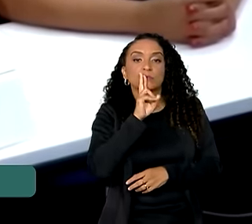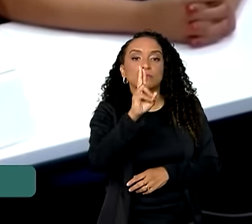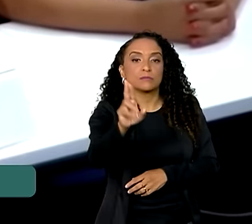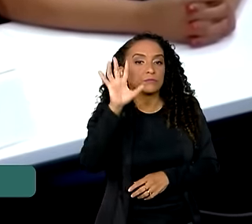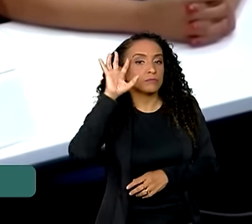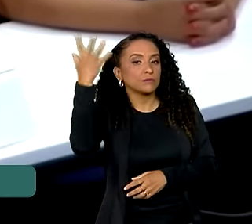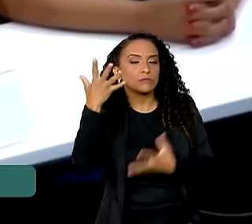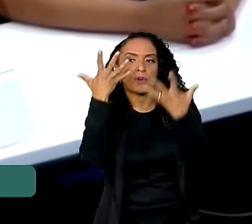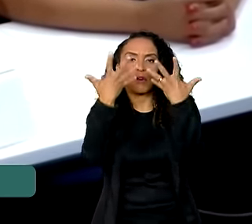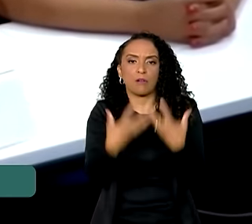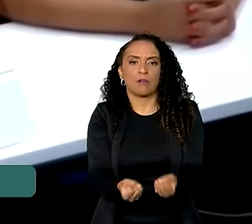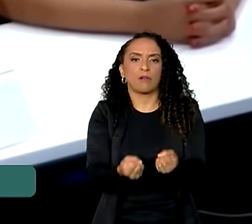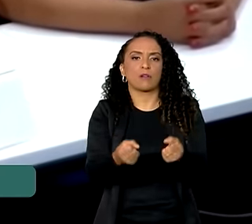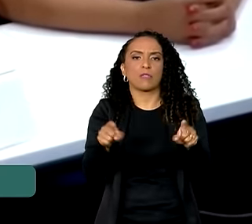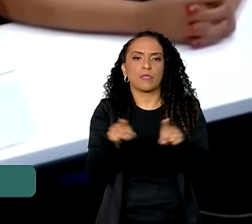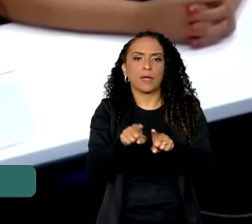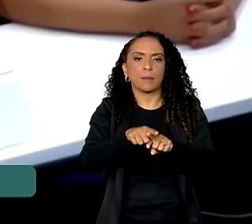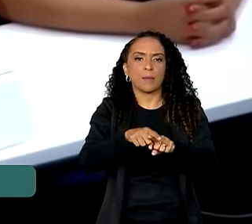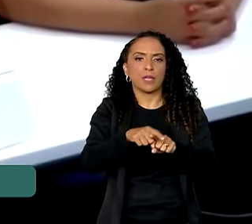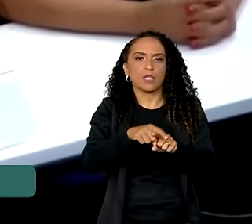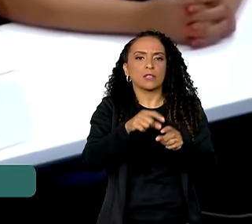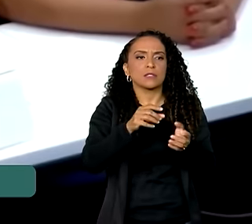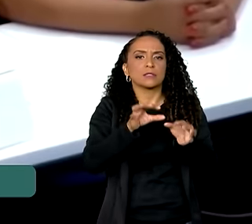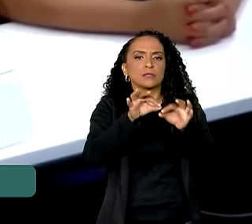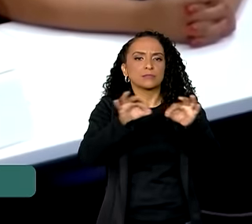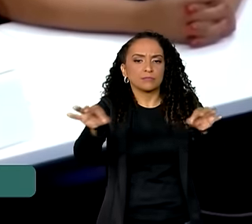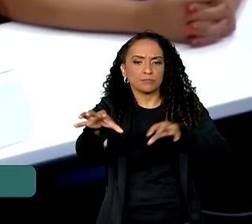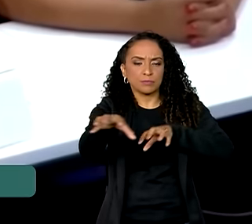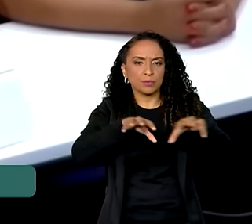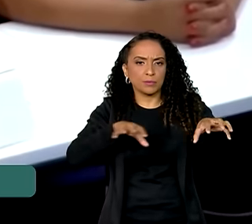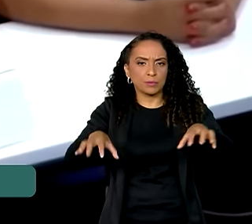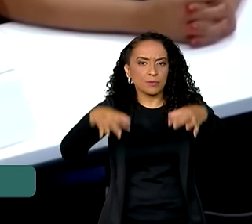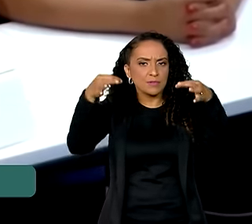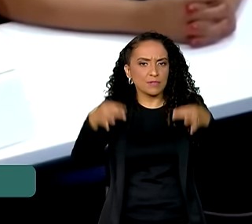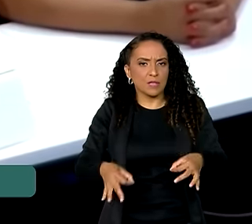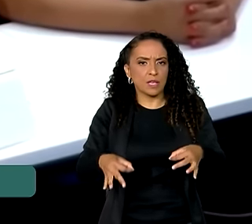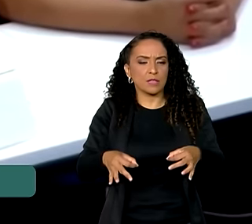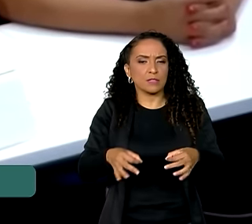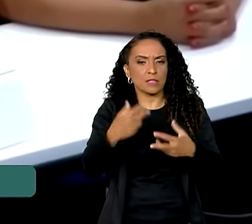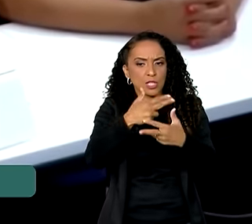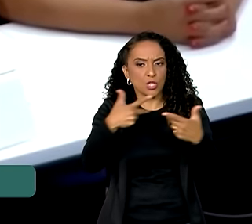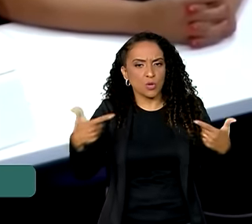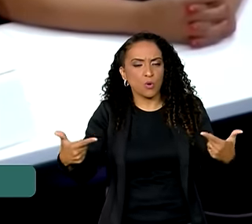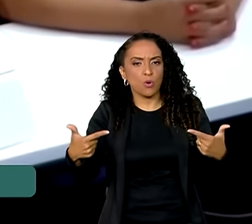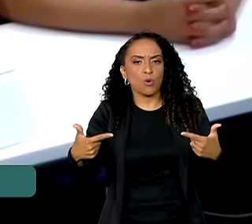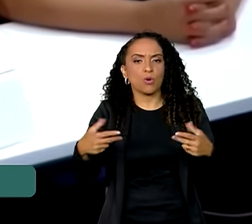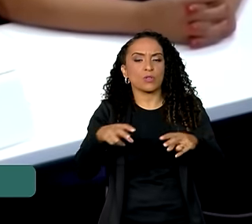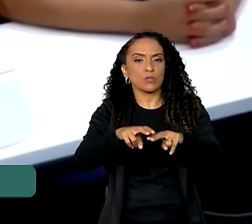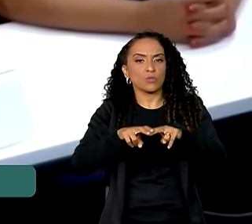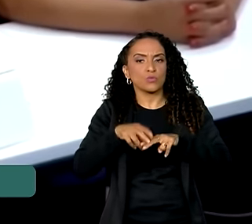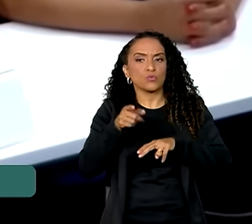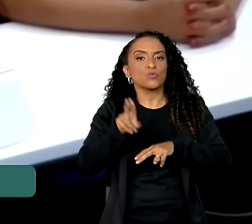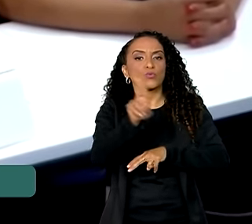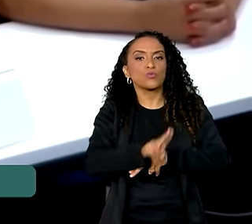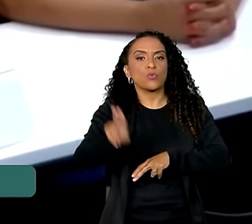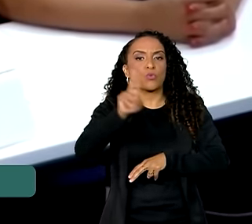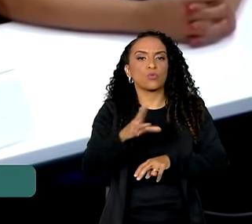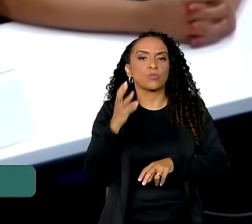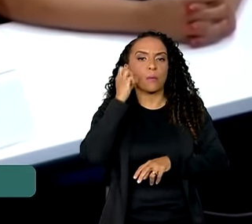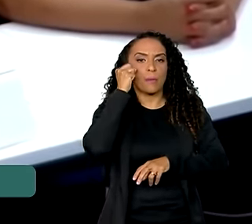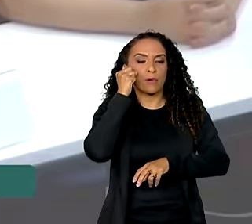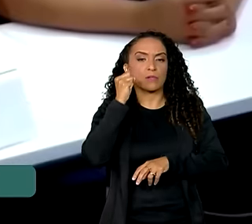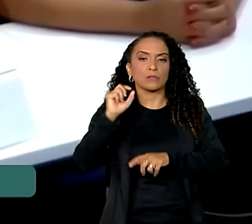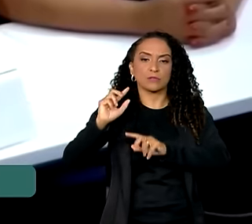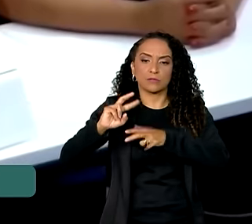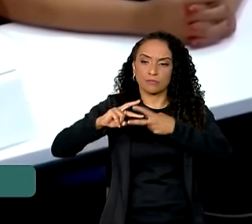sobre reconhecimento e a repartição justa e equitativa dos benefícios derivados do uso do patrimônio